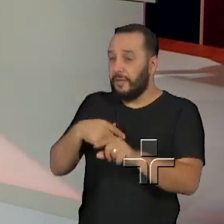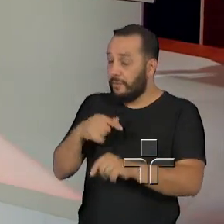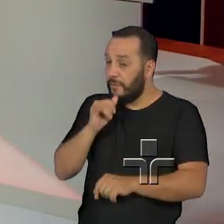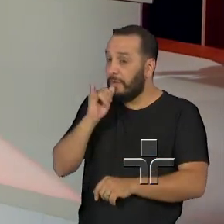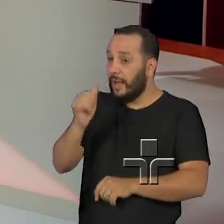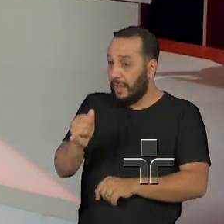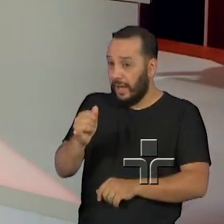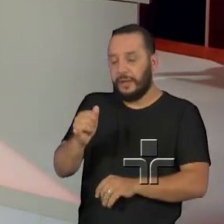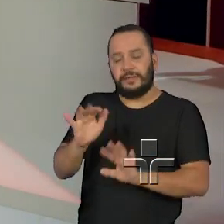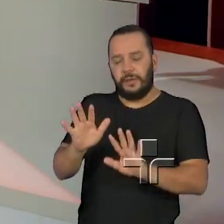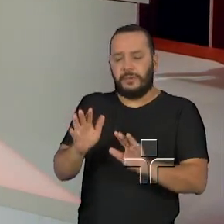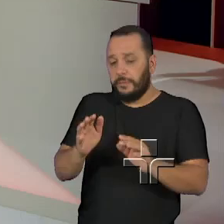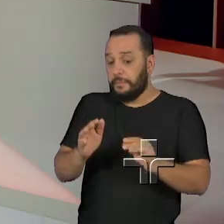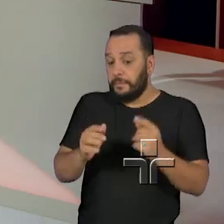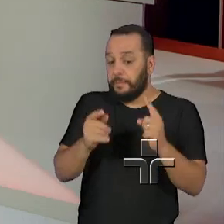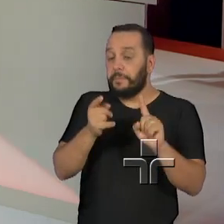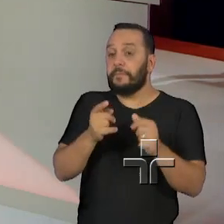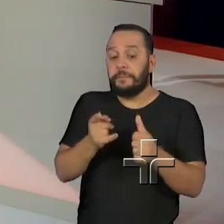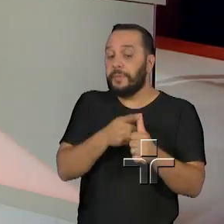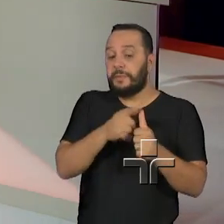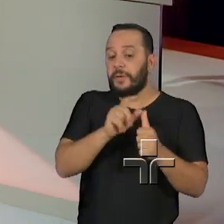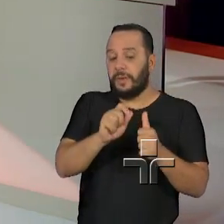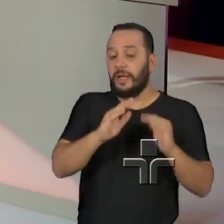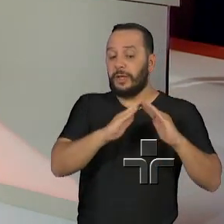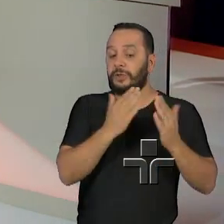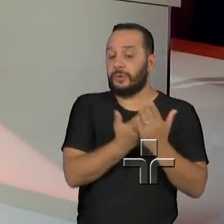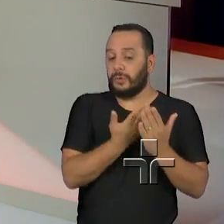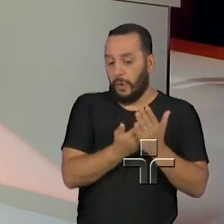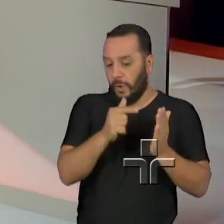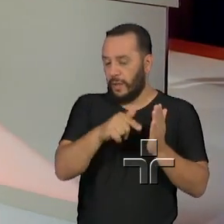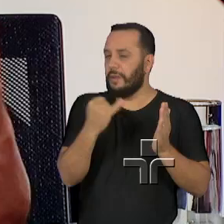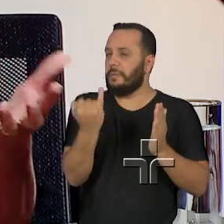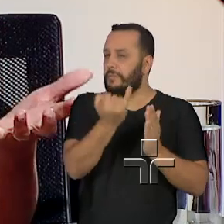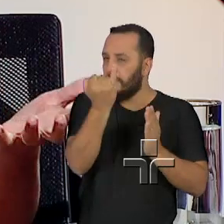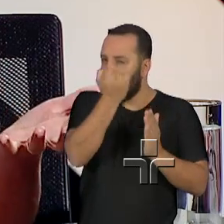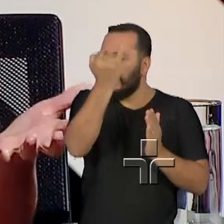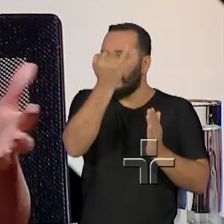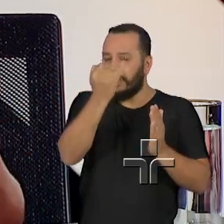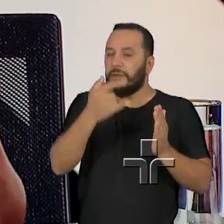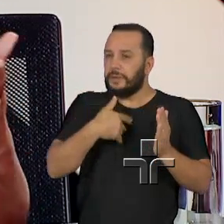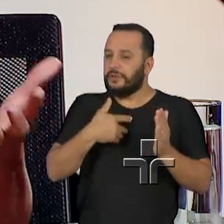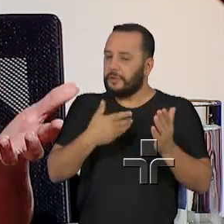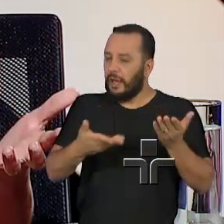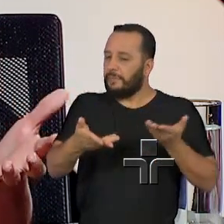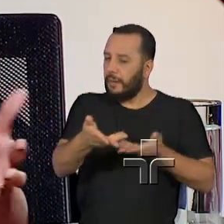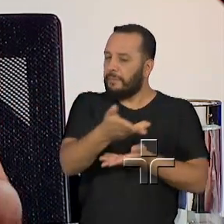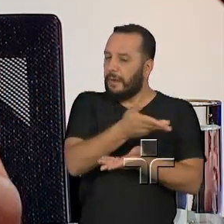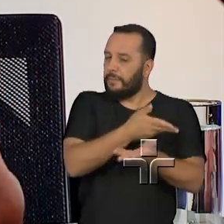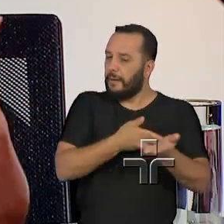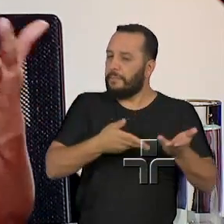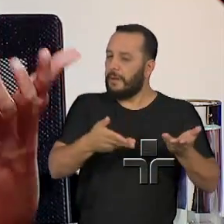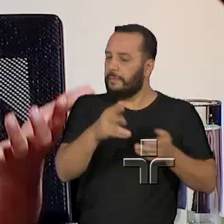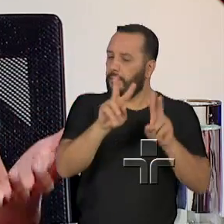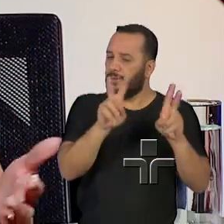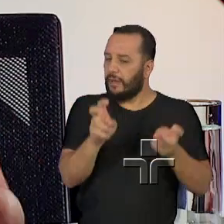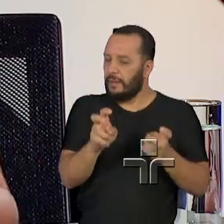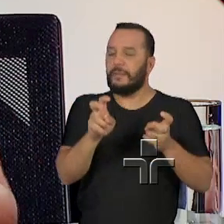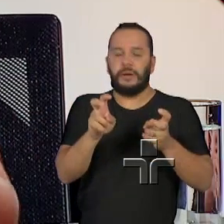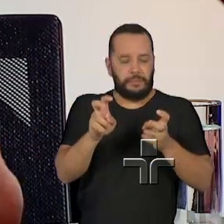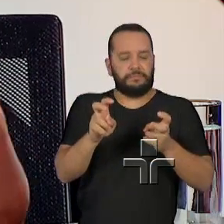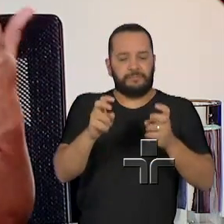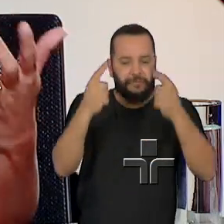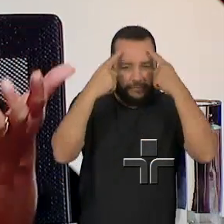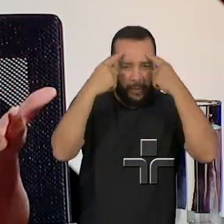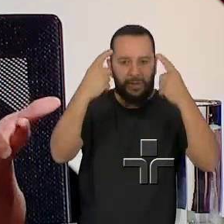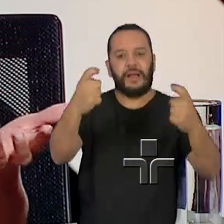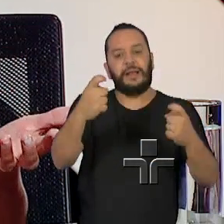sendo, por excelência, um centro importante de se trazer o assunto à tona, a violência em geral, a violência familiar, a